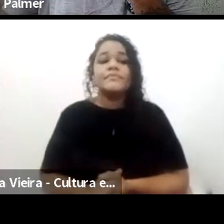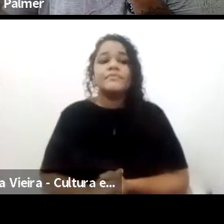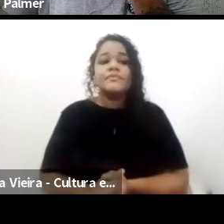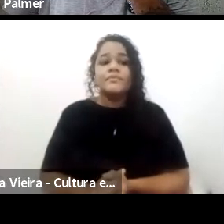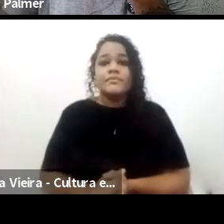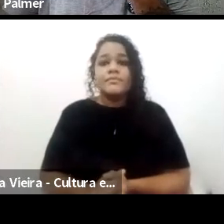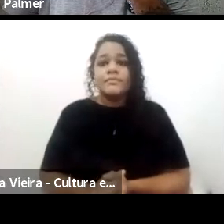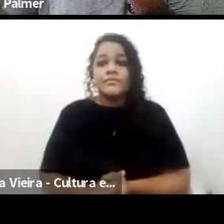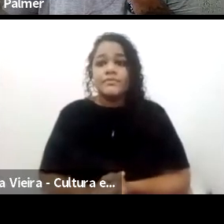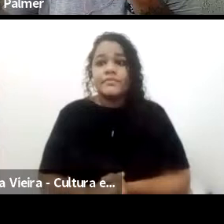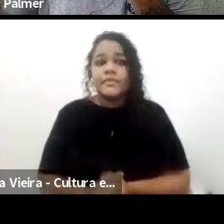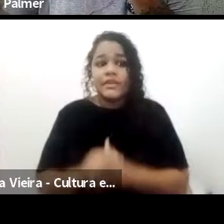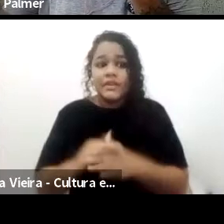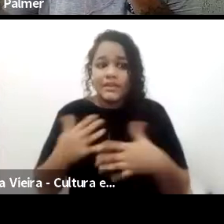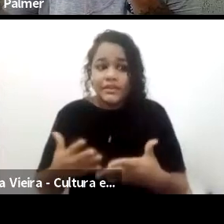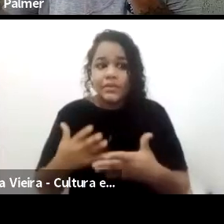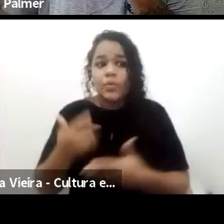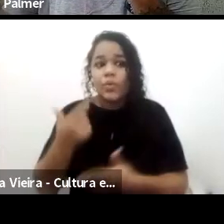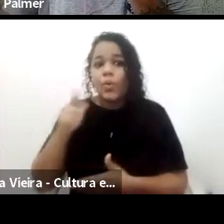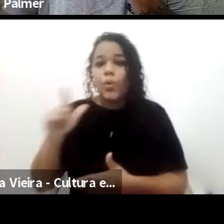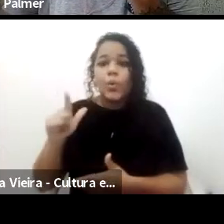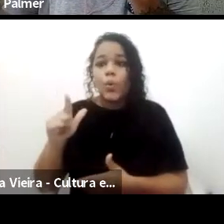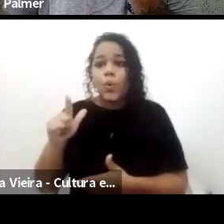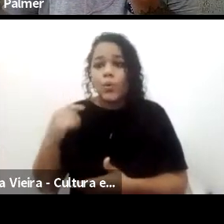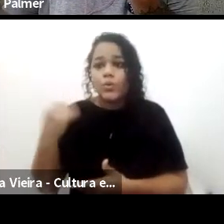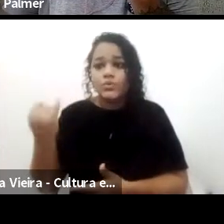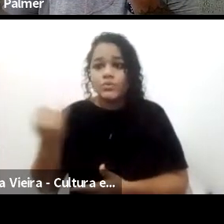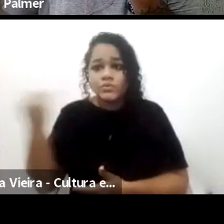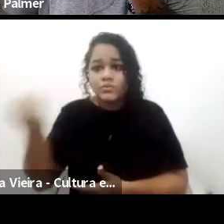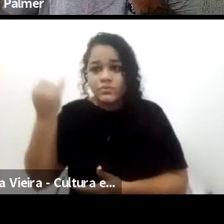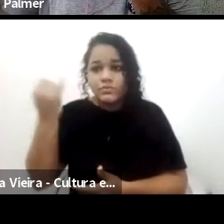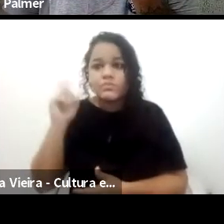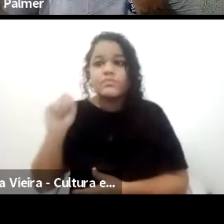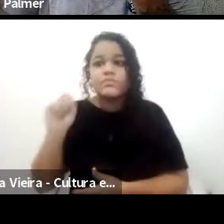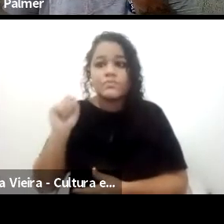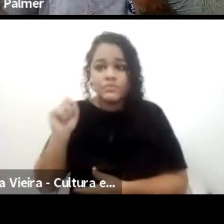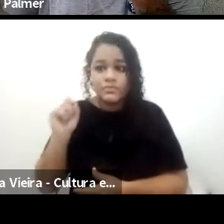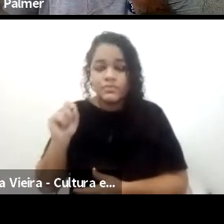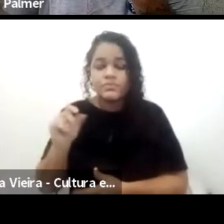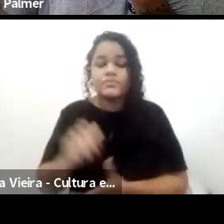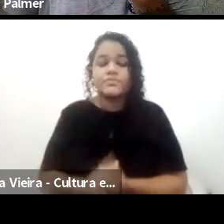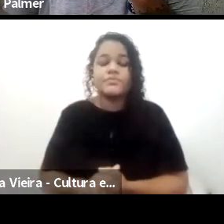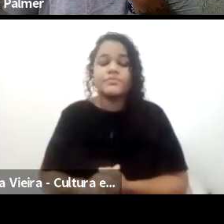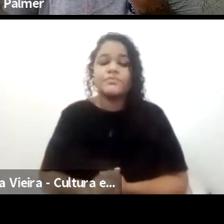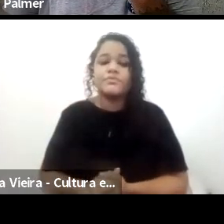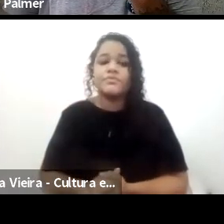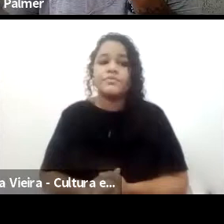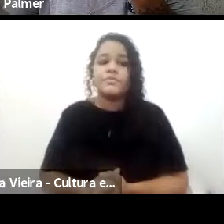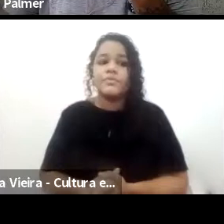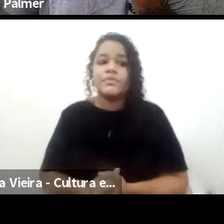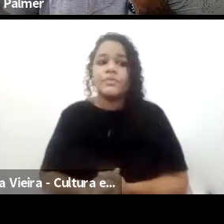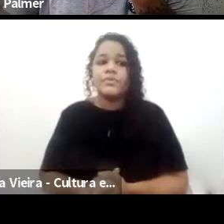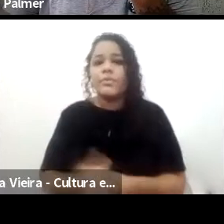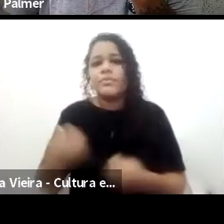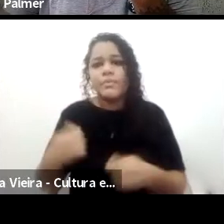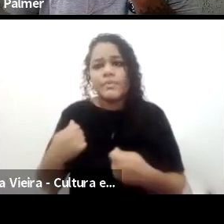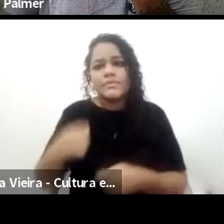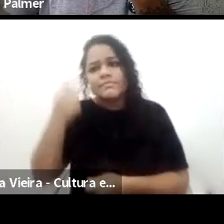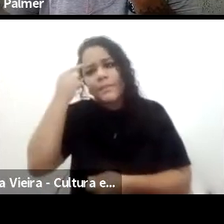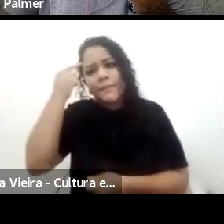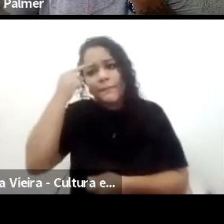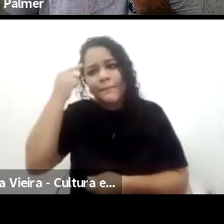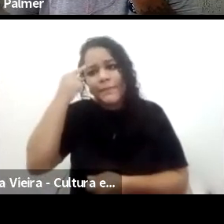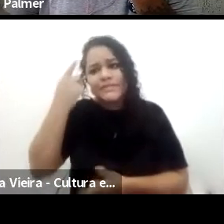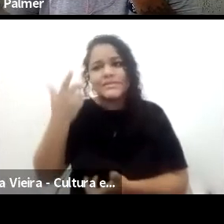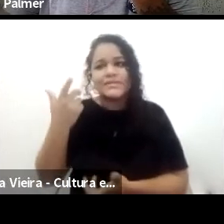Então, outra questão que eu acho importante pensar aqui nessa grande herança